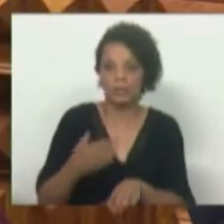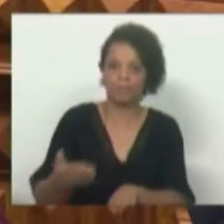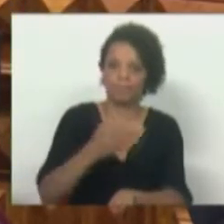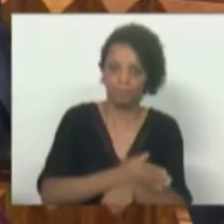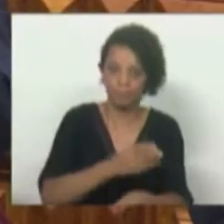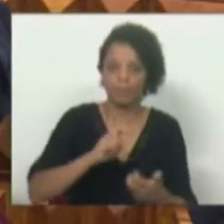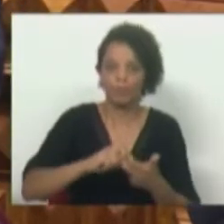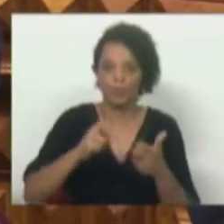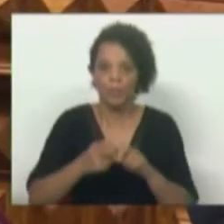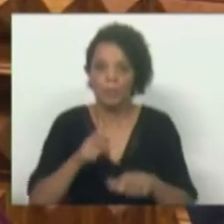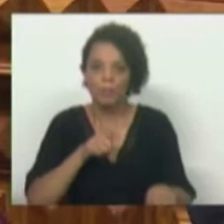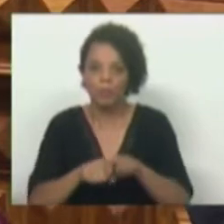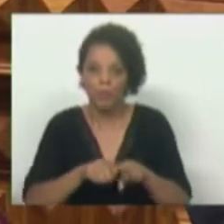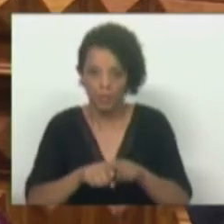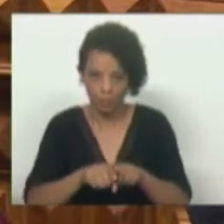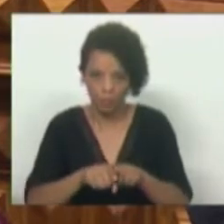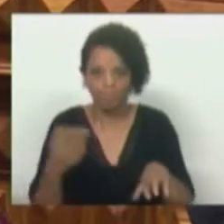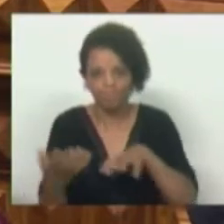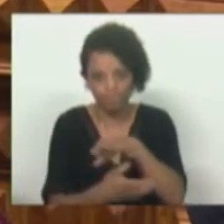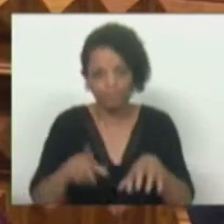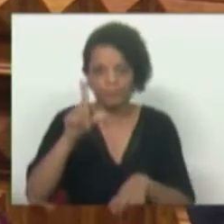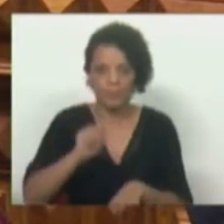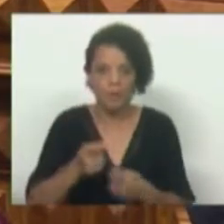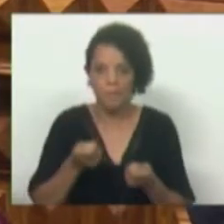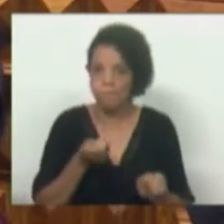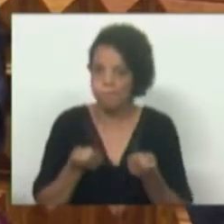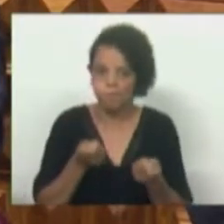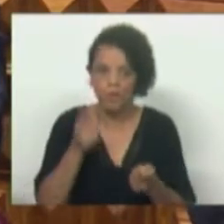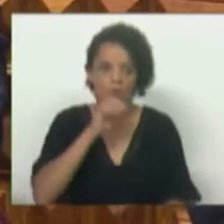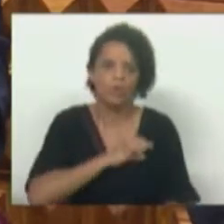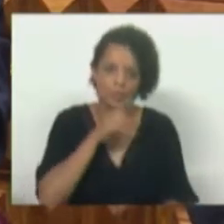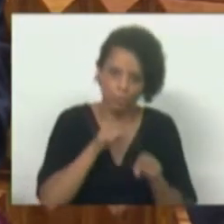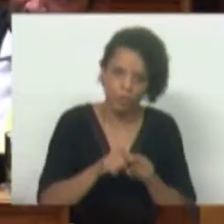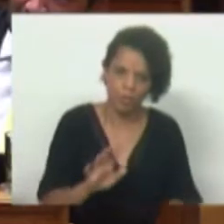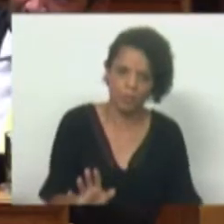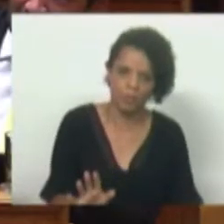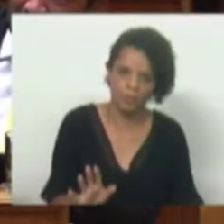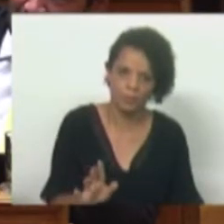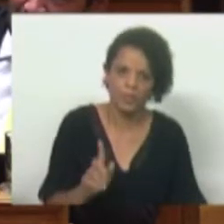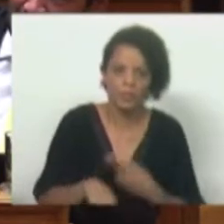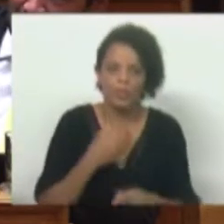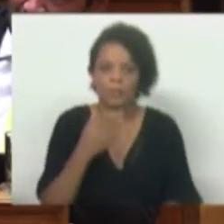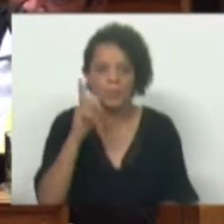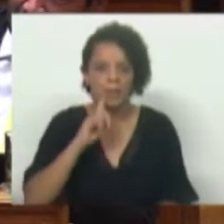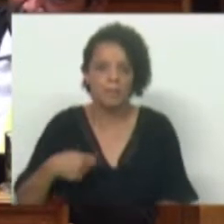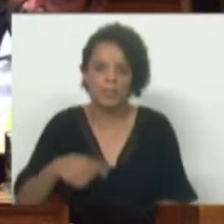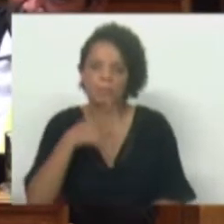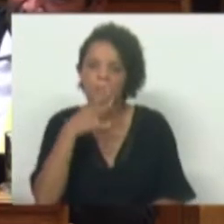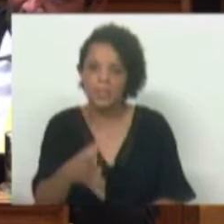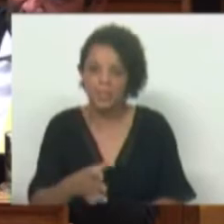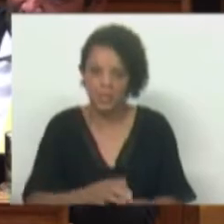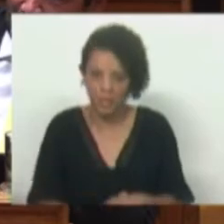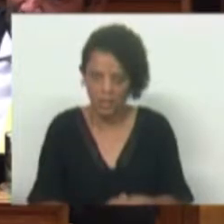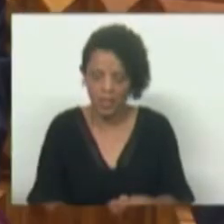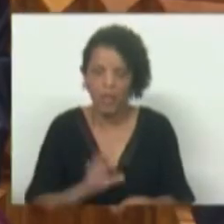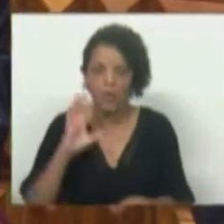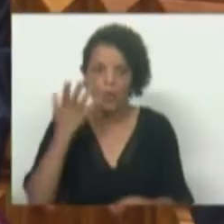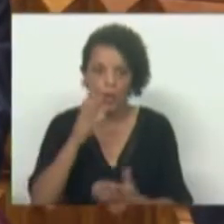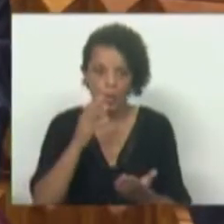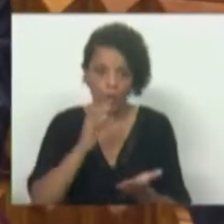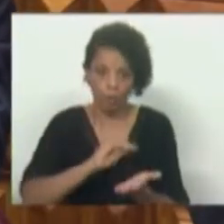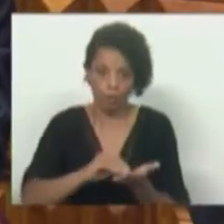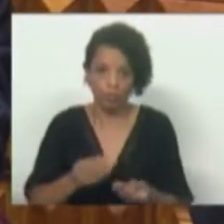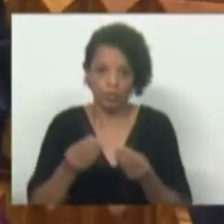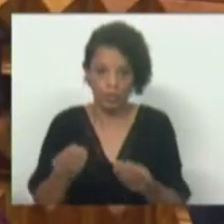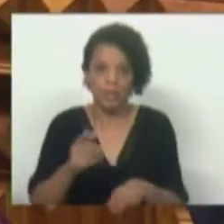uma crise política e de uma incapacidade de governar. Ó Sr. Deputado, eu depois peço à Presidência para lhe dizer quanto é que o autor da moção de censura